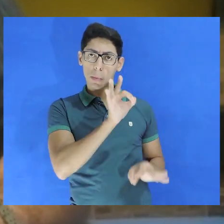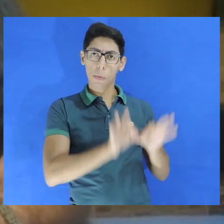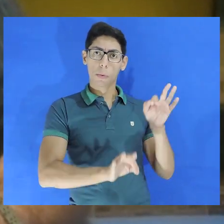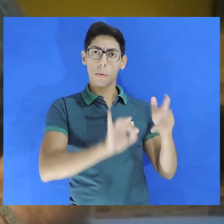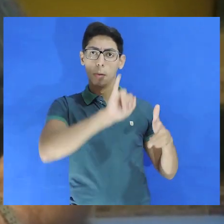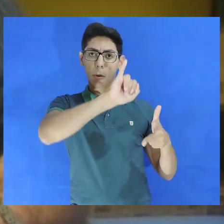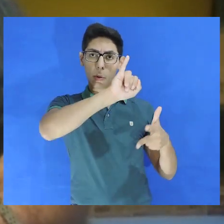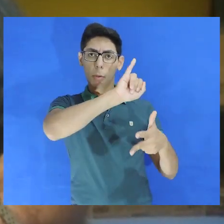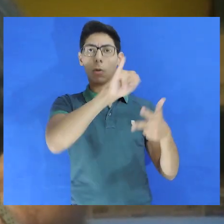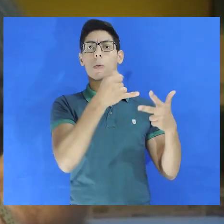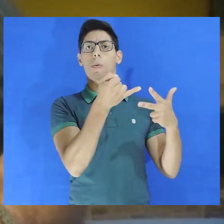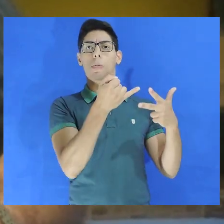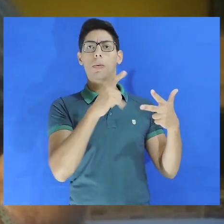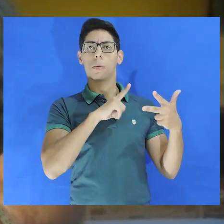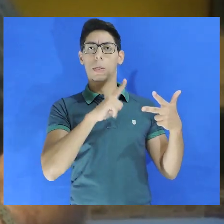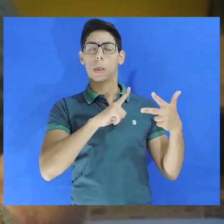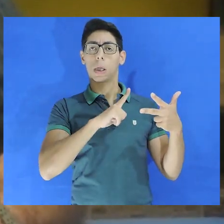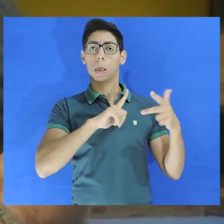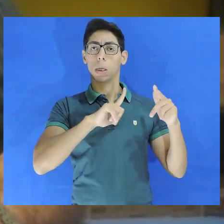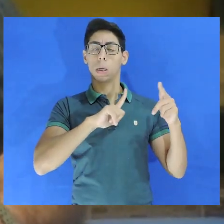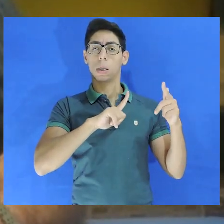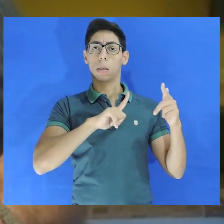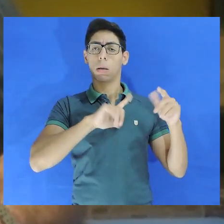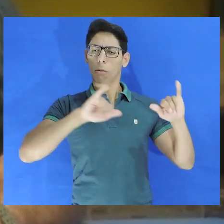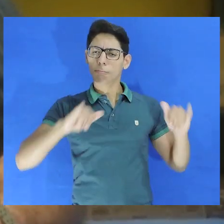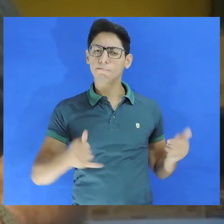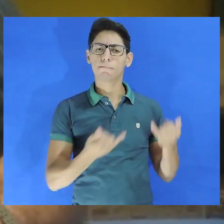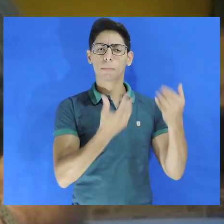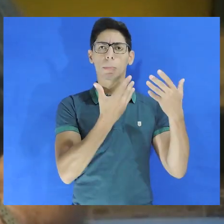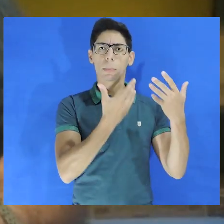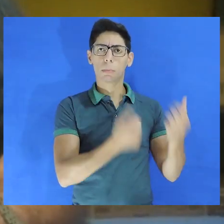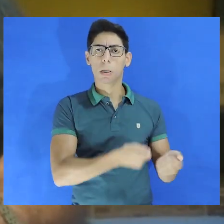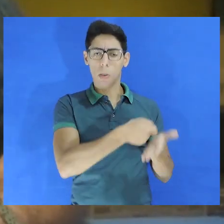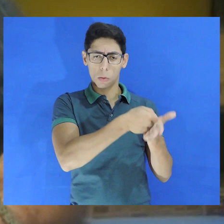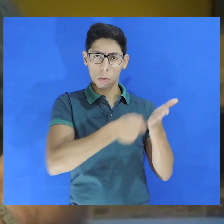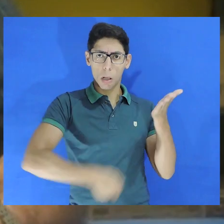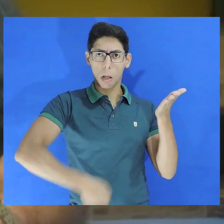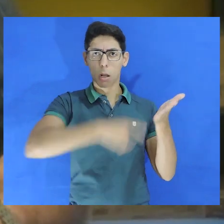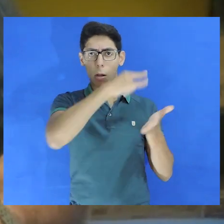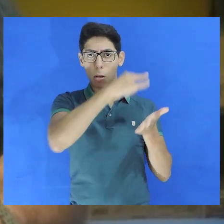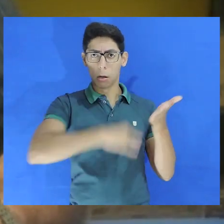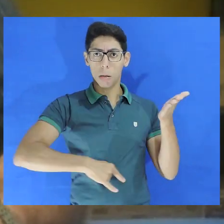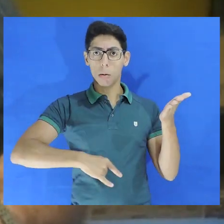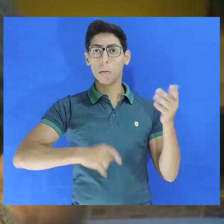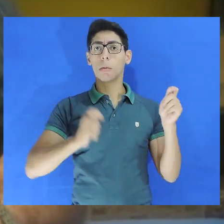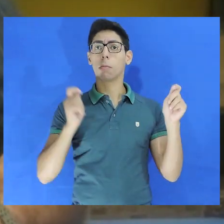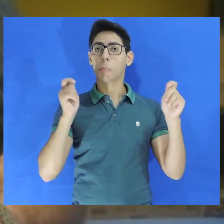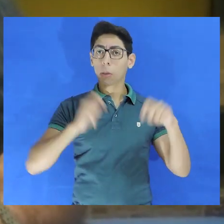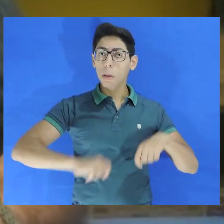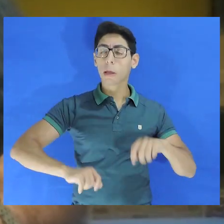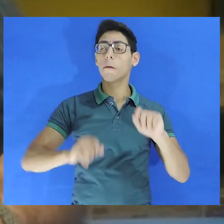ter a oportunidade de receber os relatórios para agir